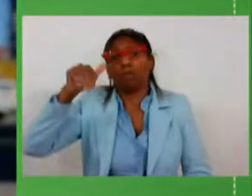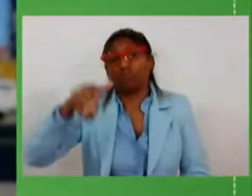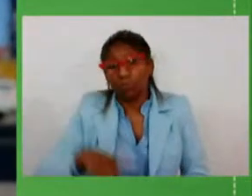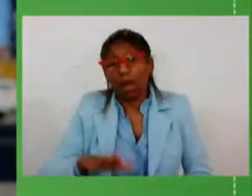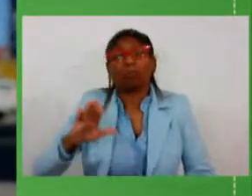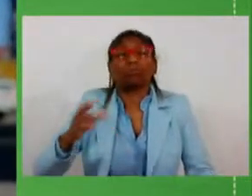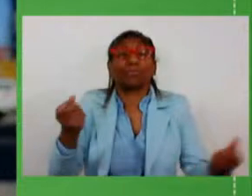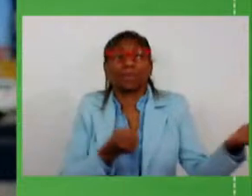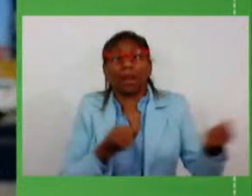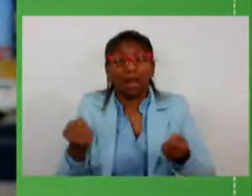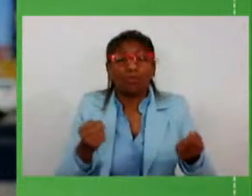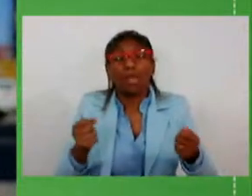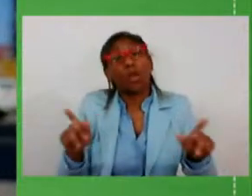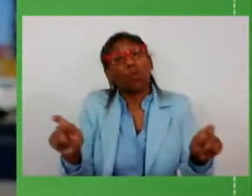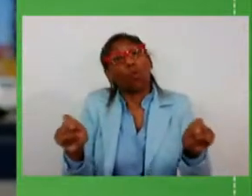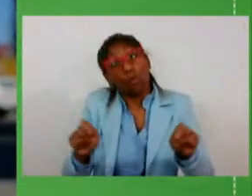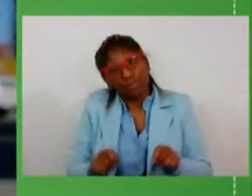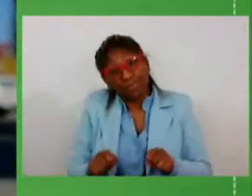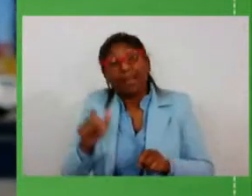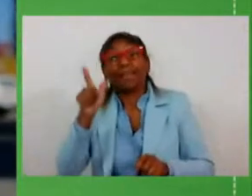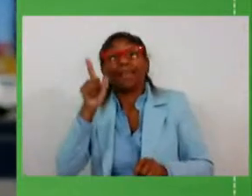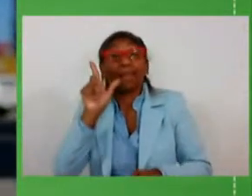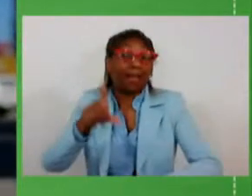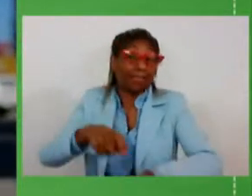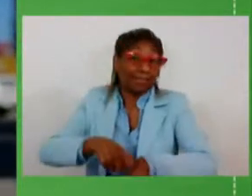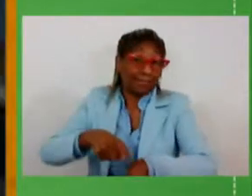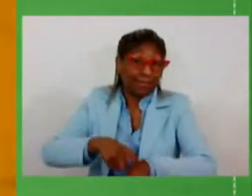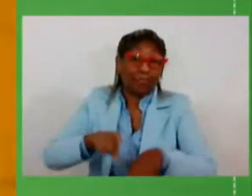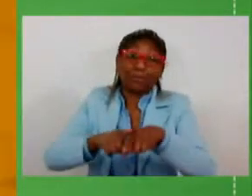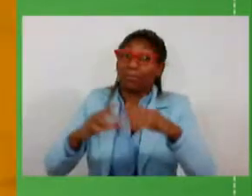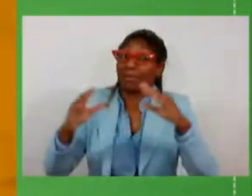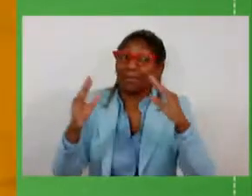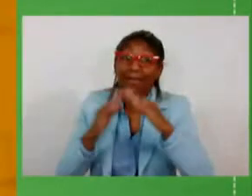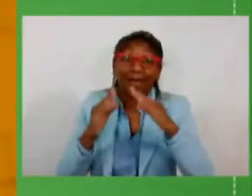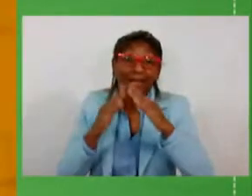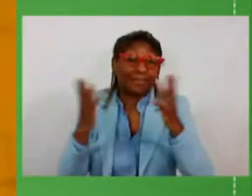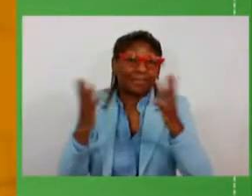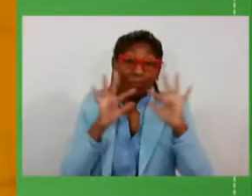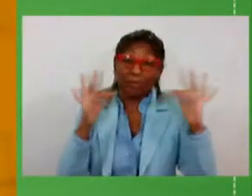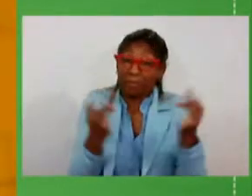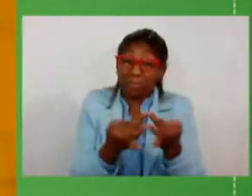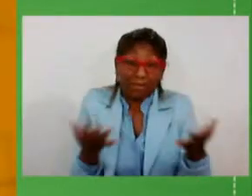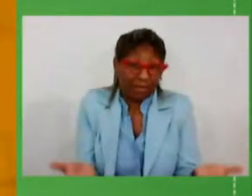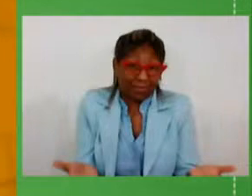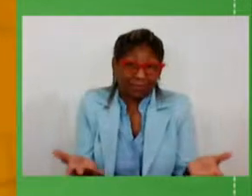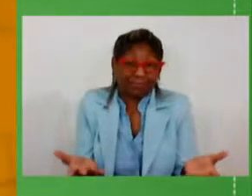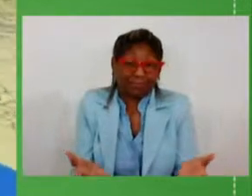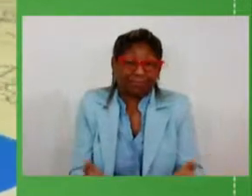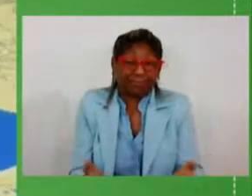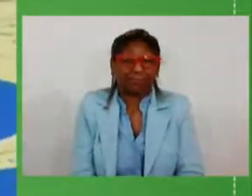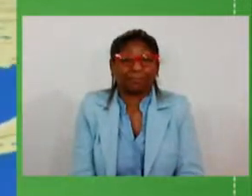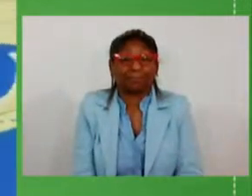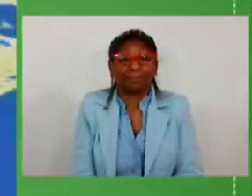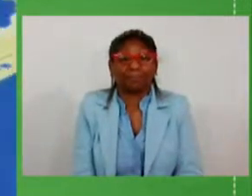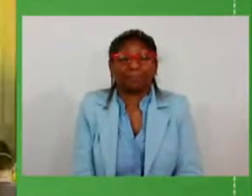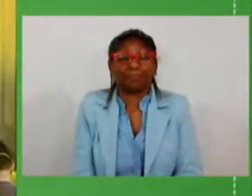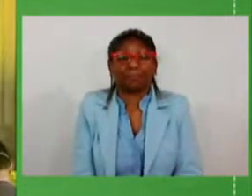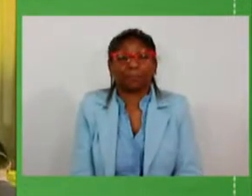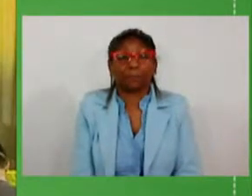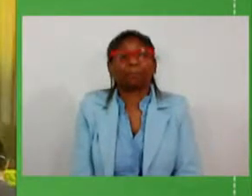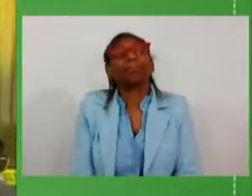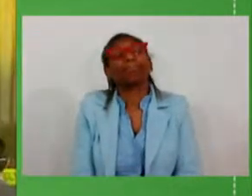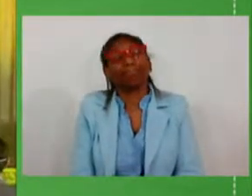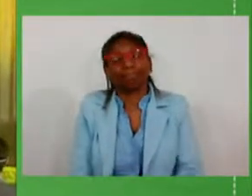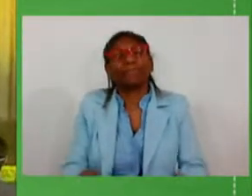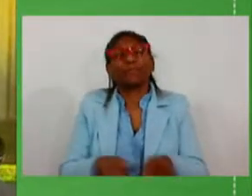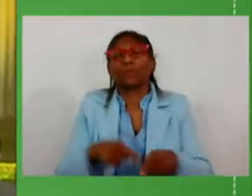economizaria e ganharia em tempo dentro de casa ficar mais tempo com a minha família é com alegria também